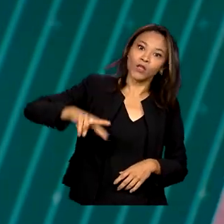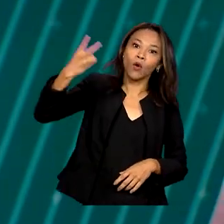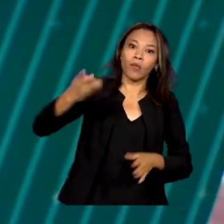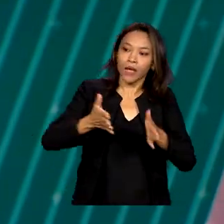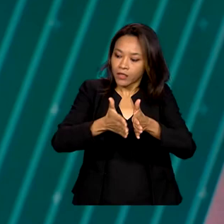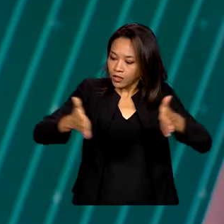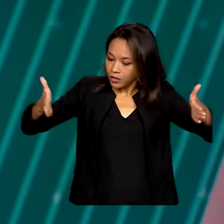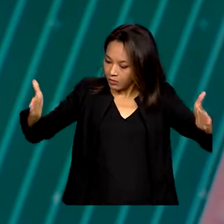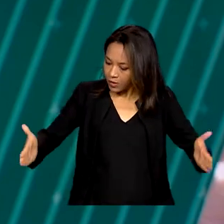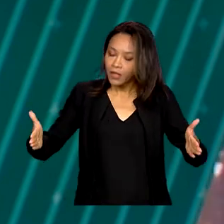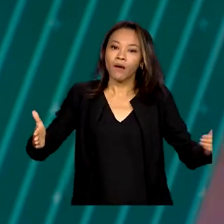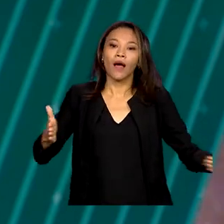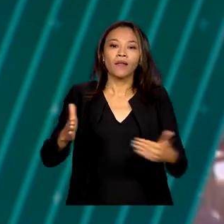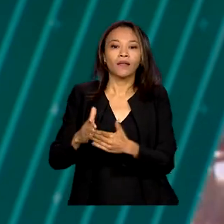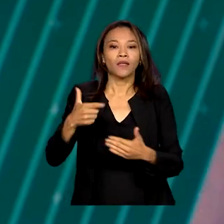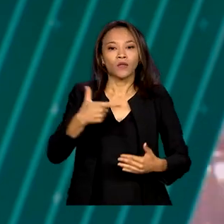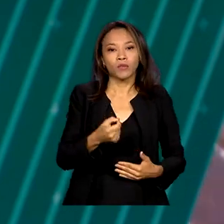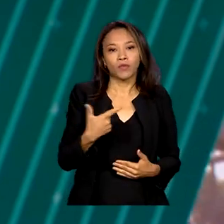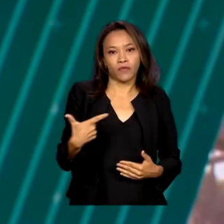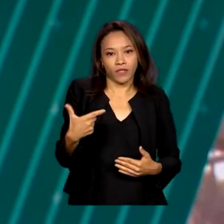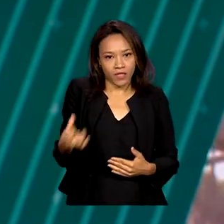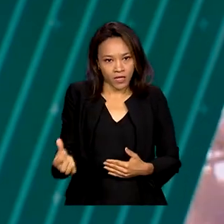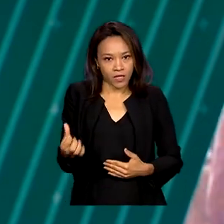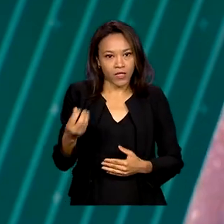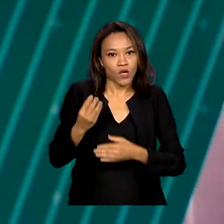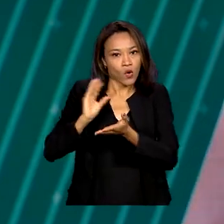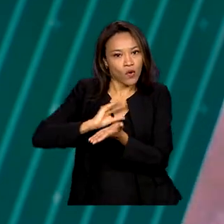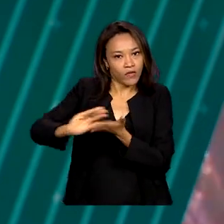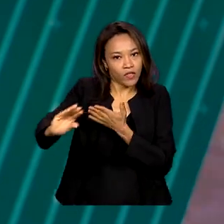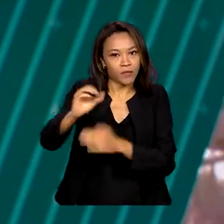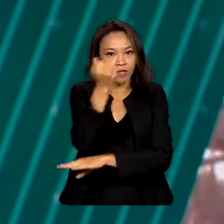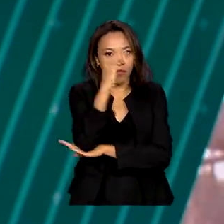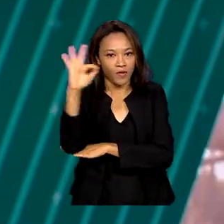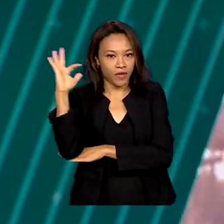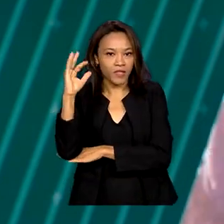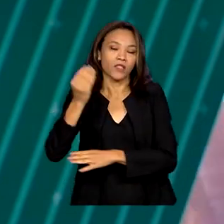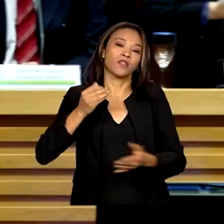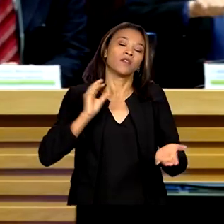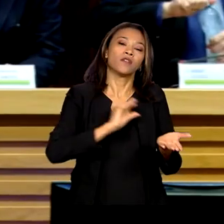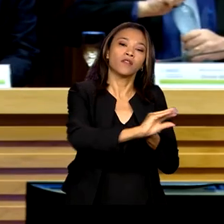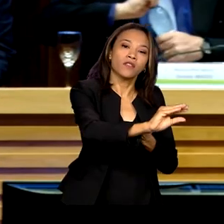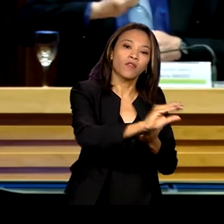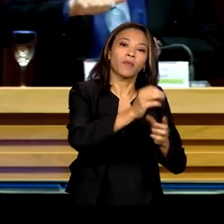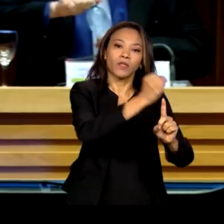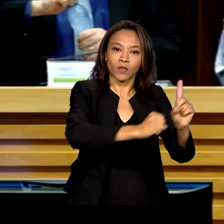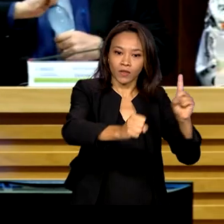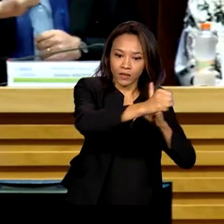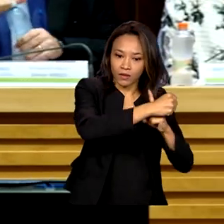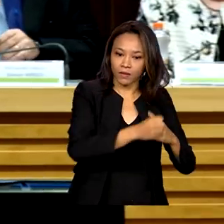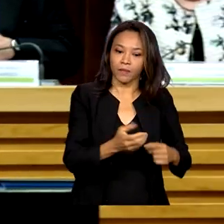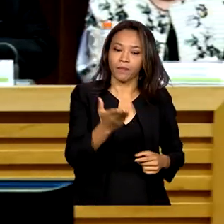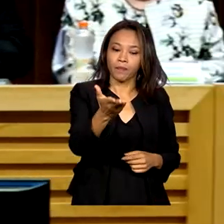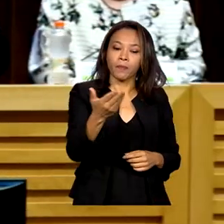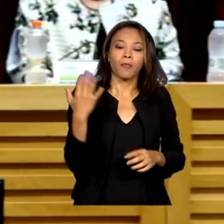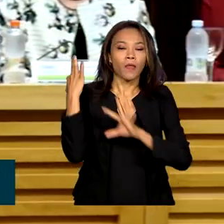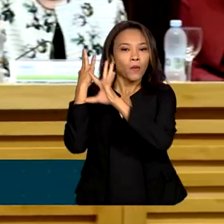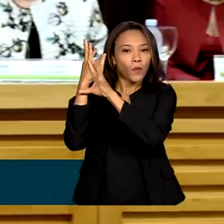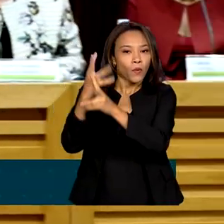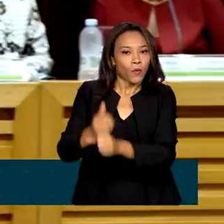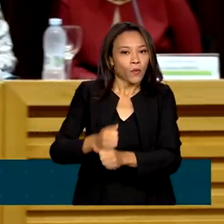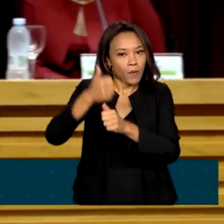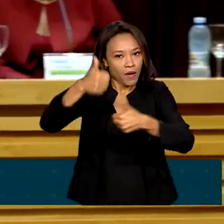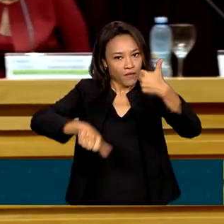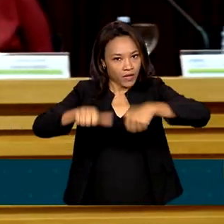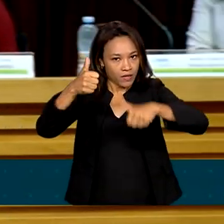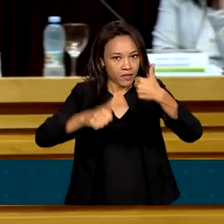2026 com investimentos no meio ambiente e no desenvolvimento social. O balanço financeiro do BNDES